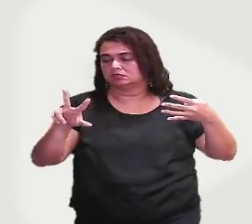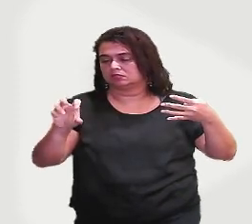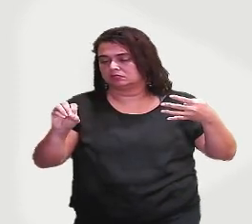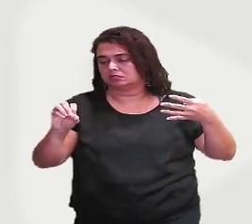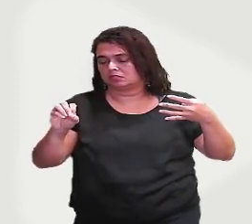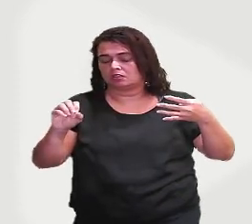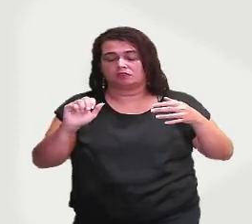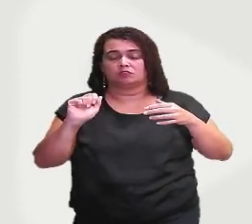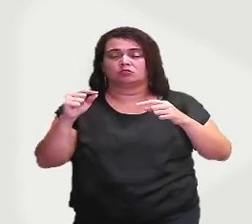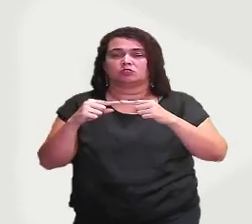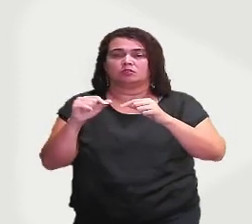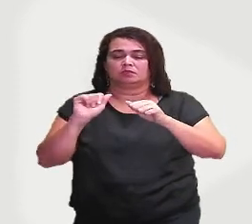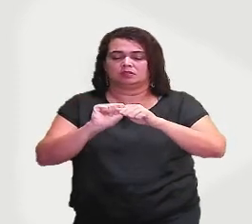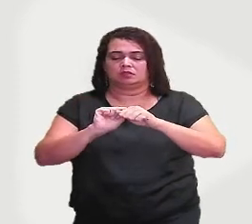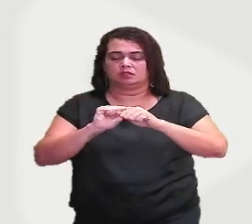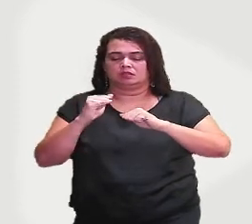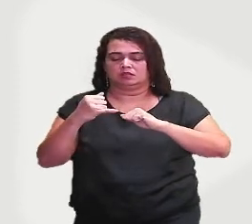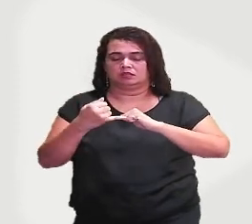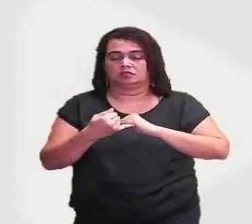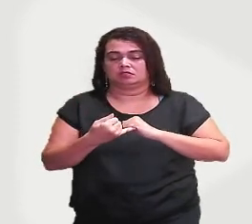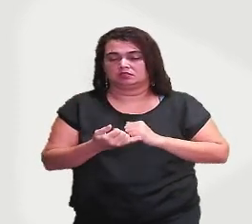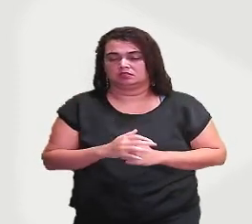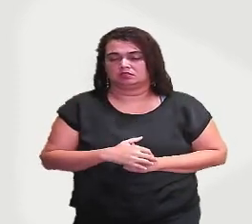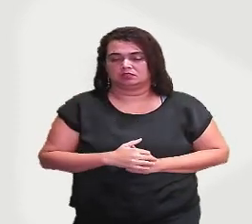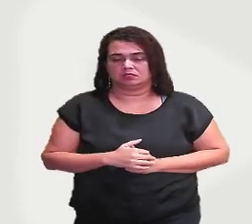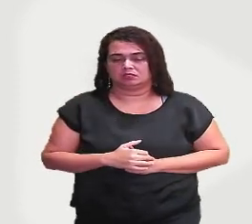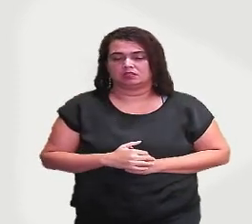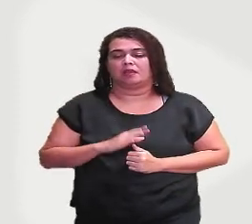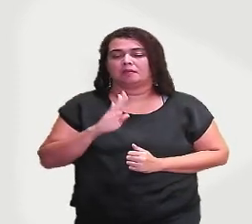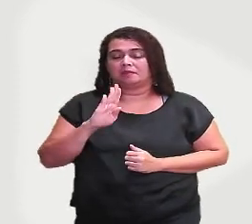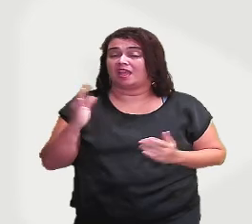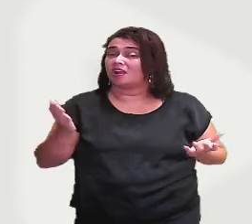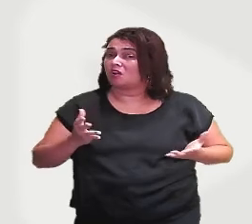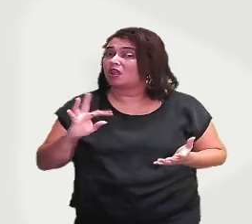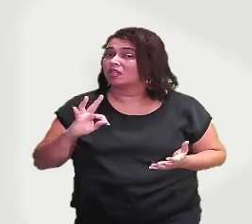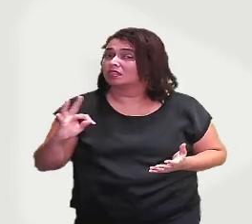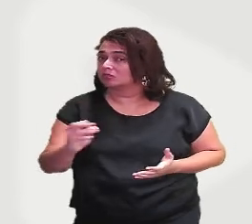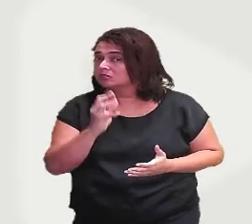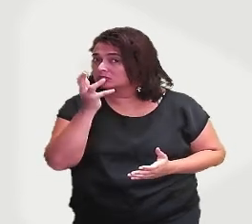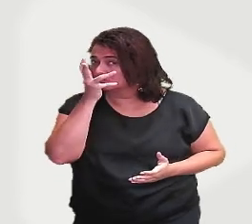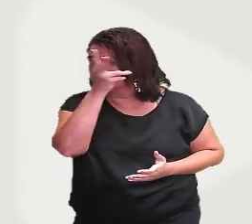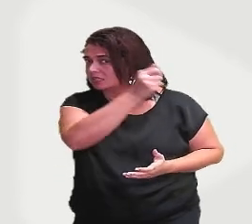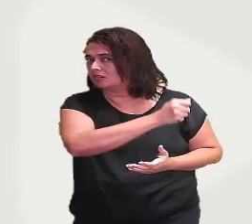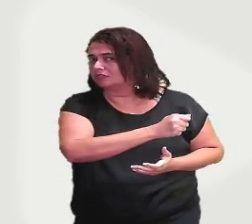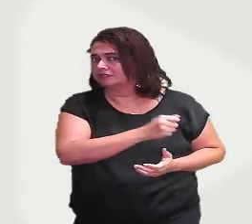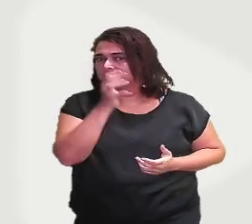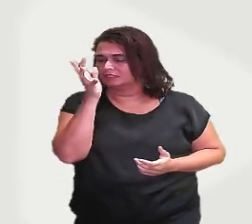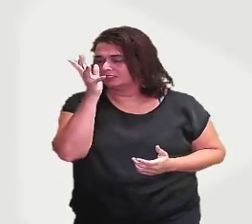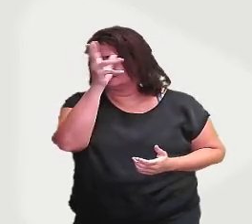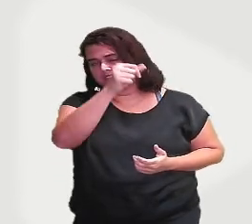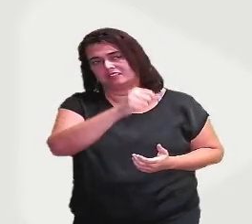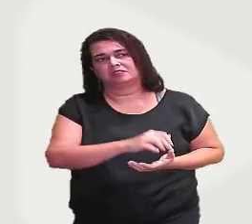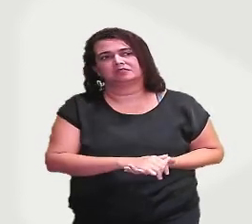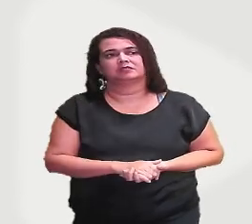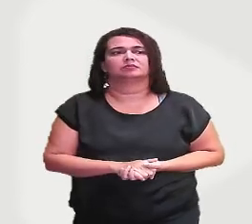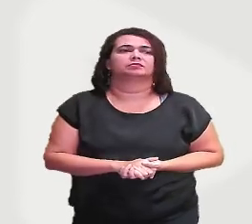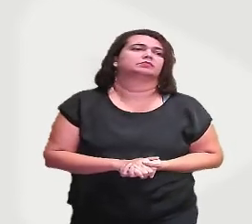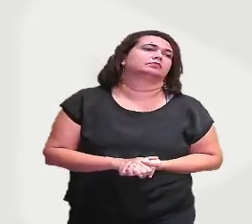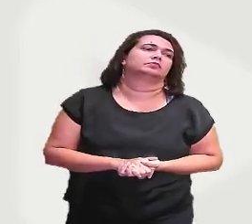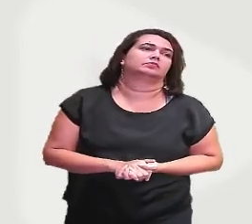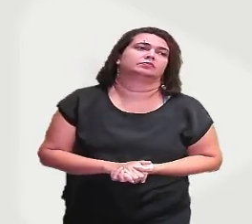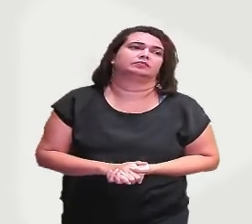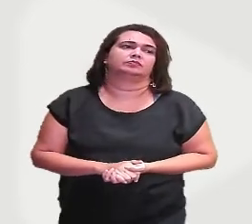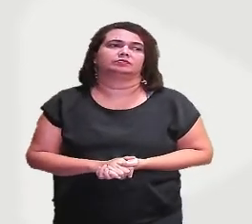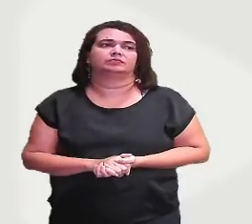B, ó. todos estão salvos. Então, uma característica aí, como essas pessoas estão nesse momento. No